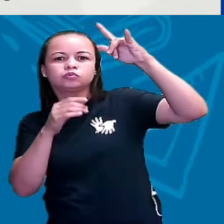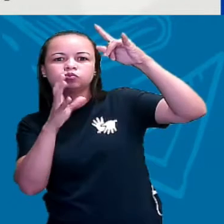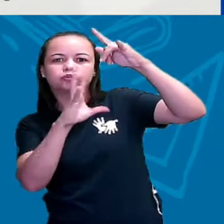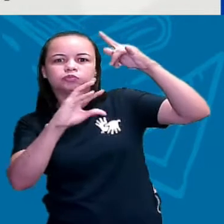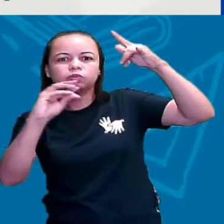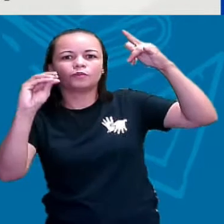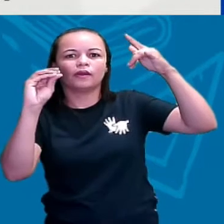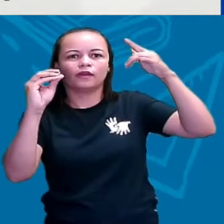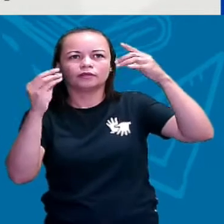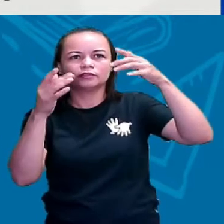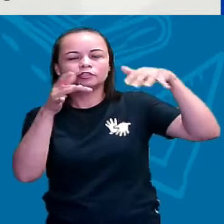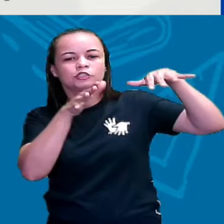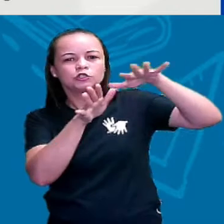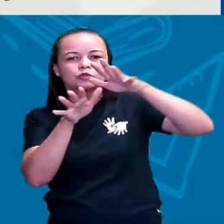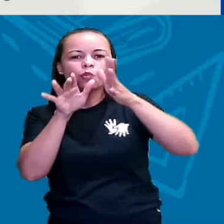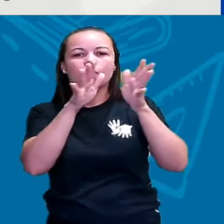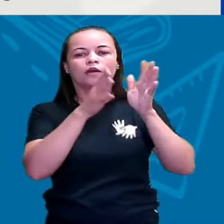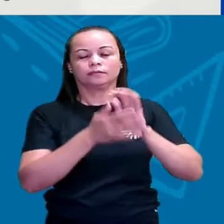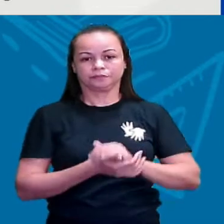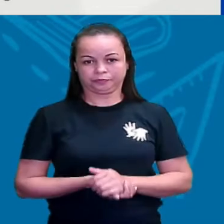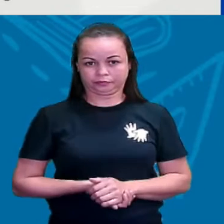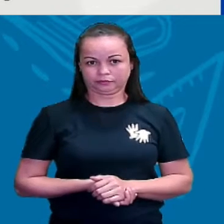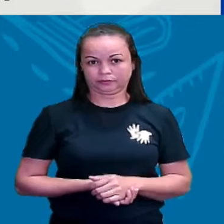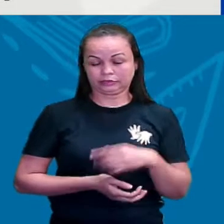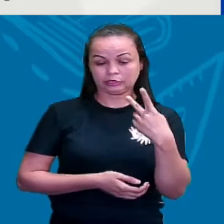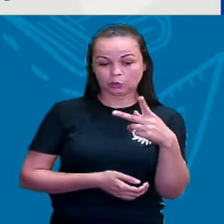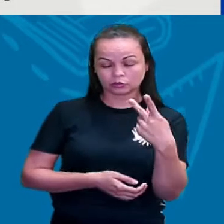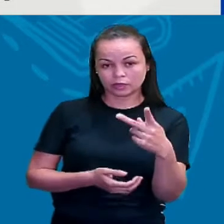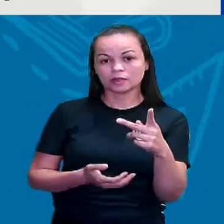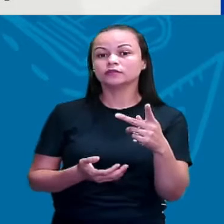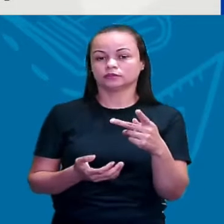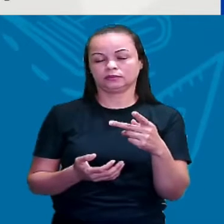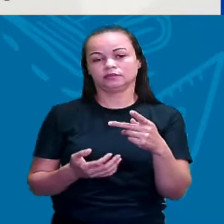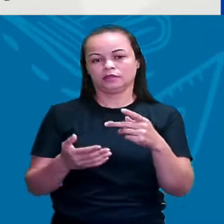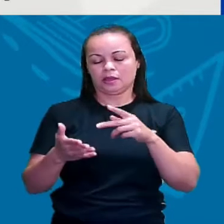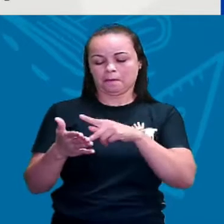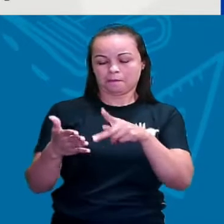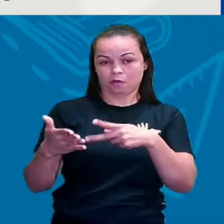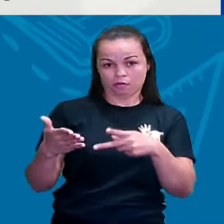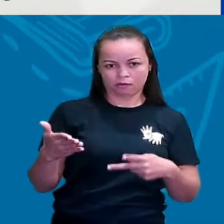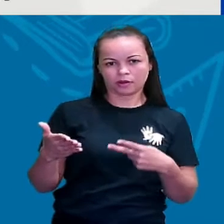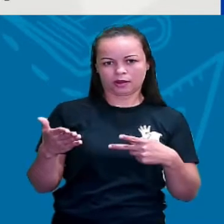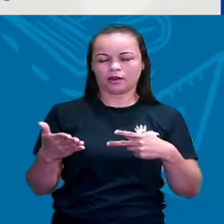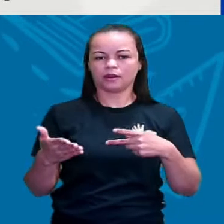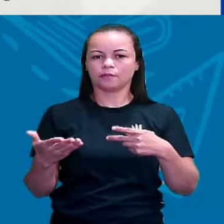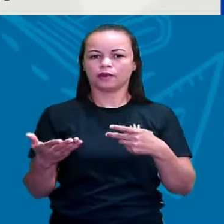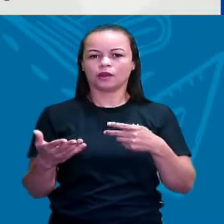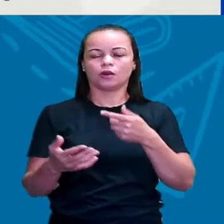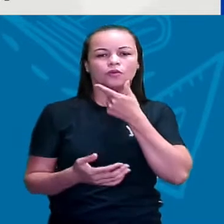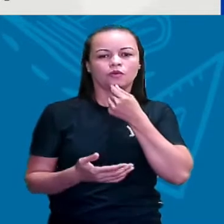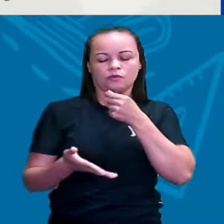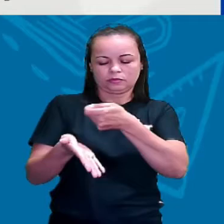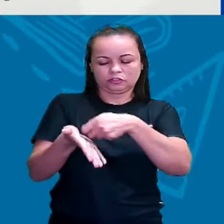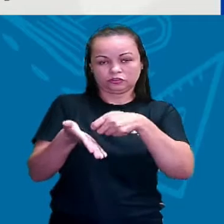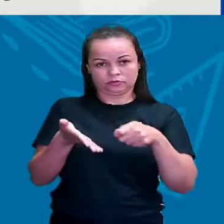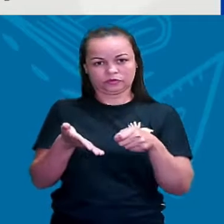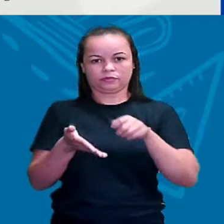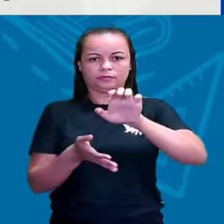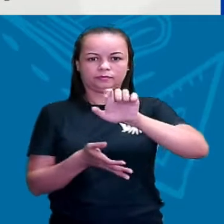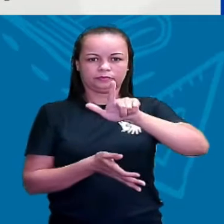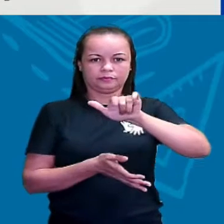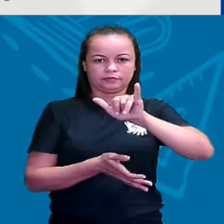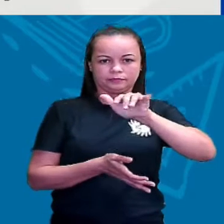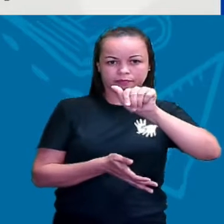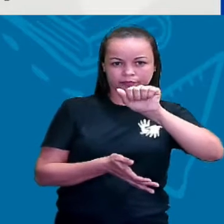Elias José trouxe nesse poema para a gente, que através dos livros a gente pode